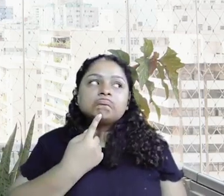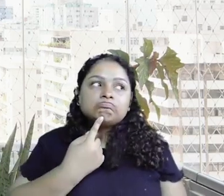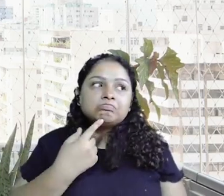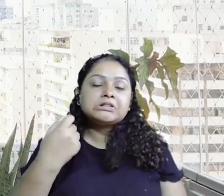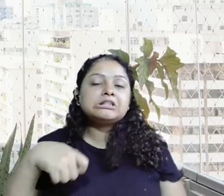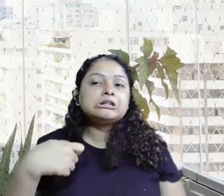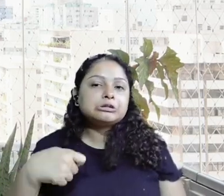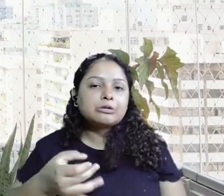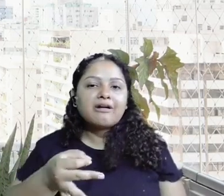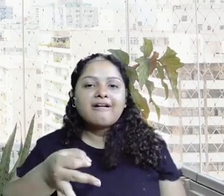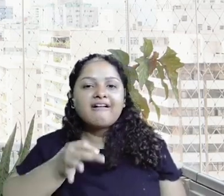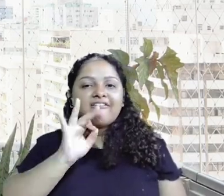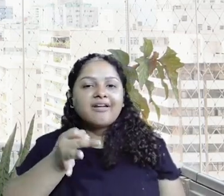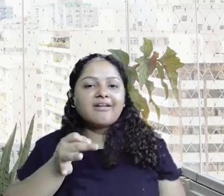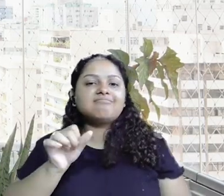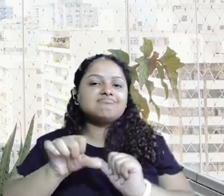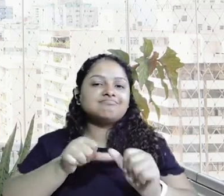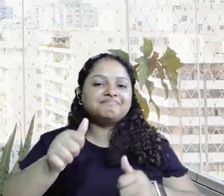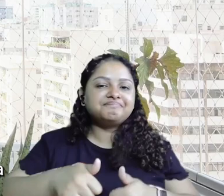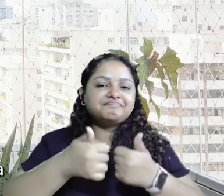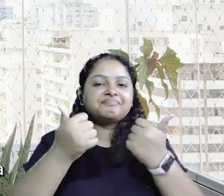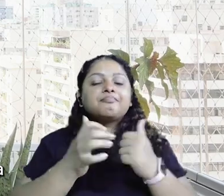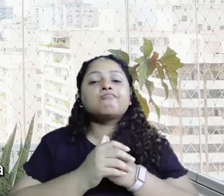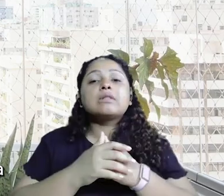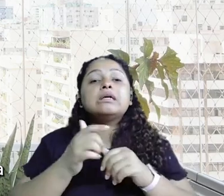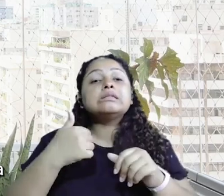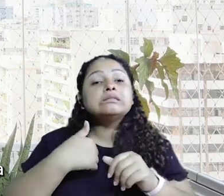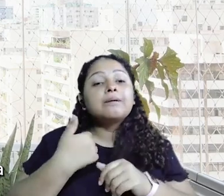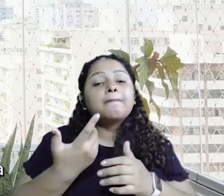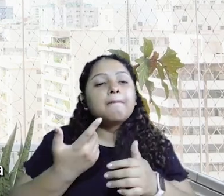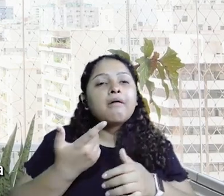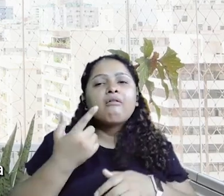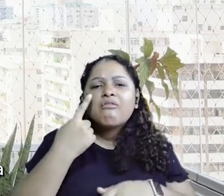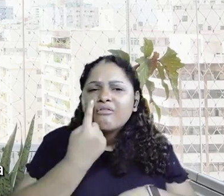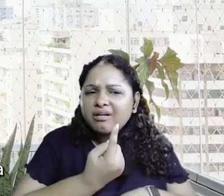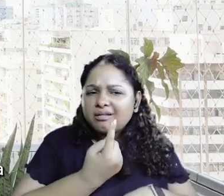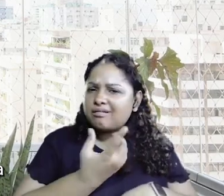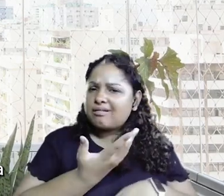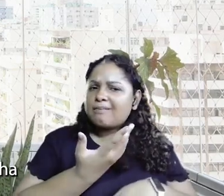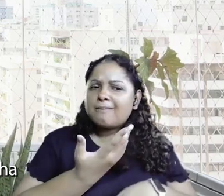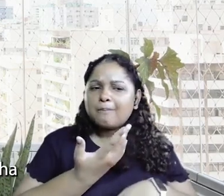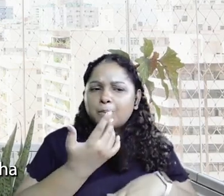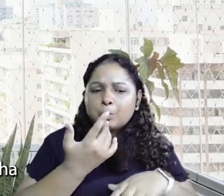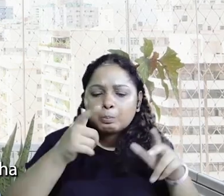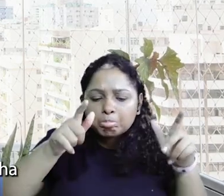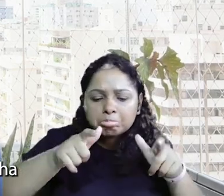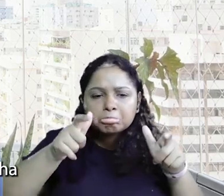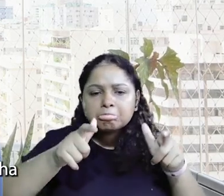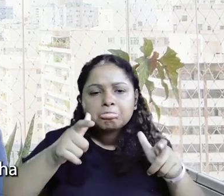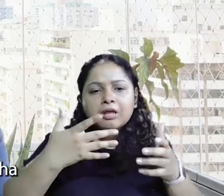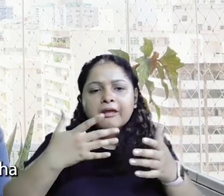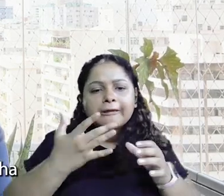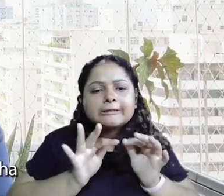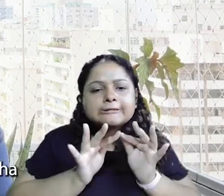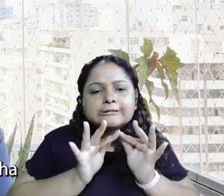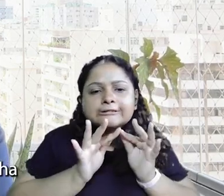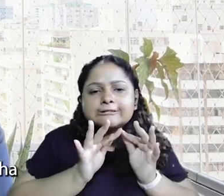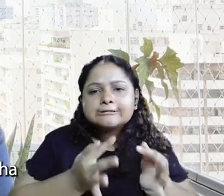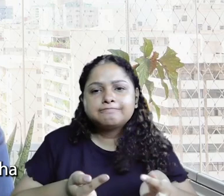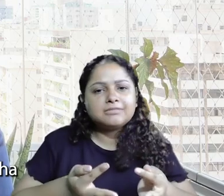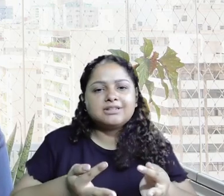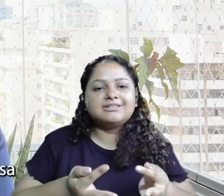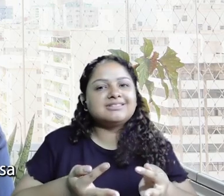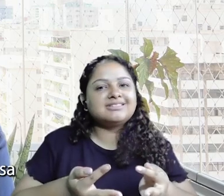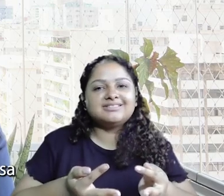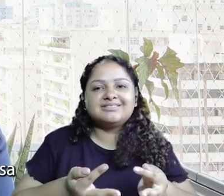nisso pro meu café ficar melhor. Mas, enfim, de fato, a minha mesinha aqui no cantinho de casa, pequenininha,